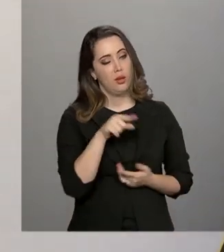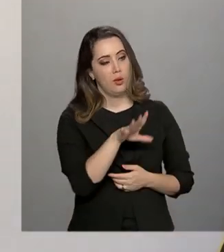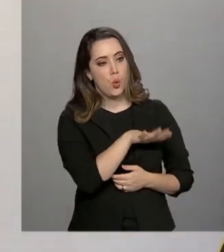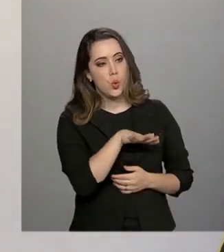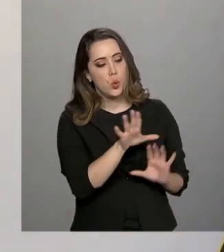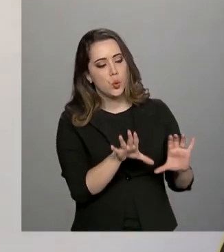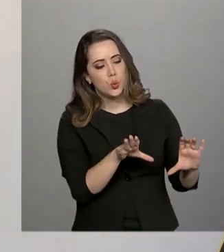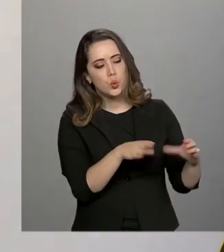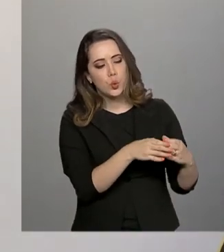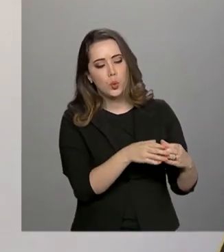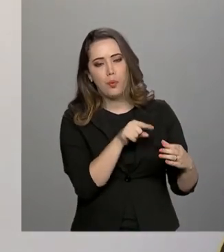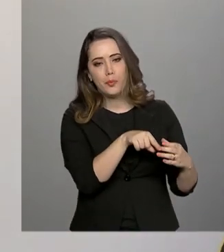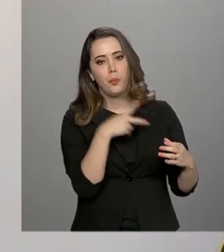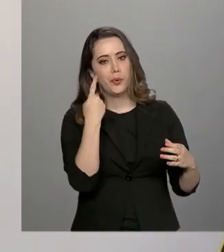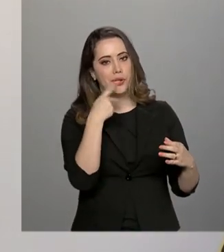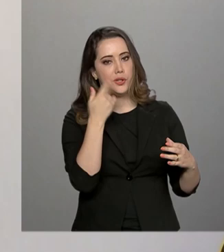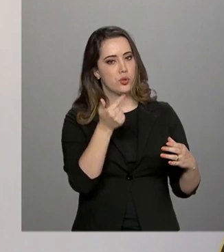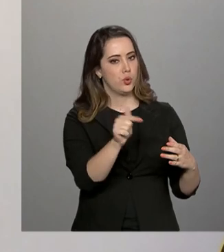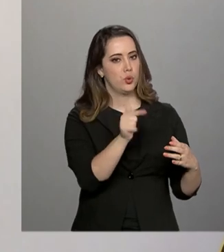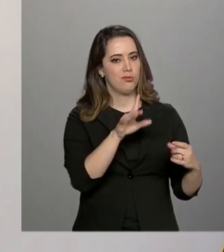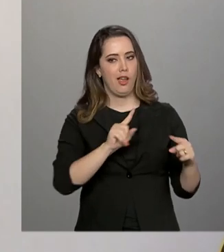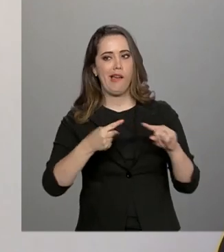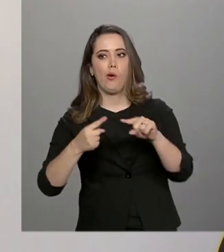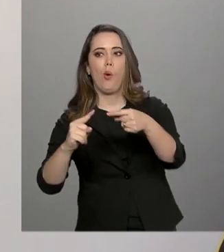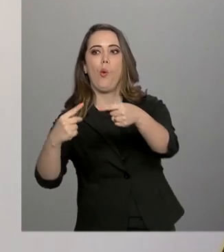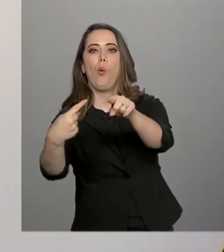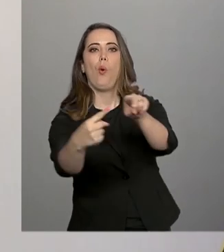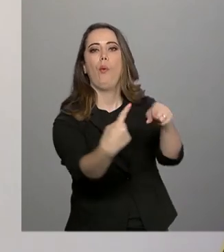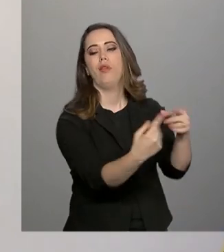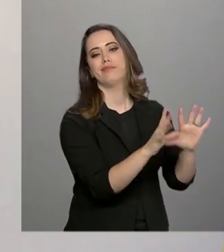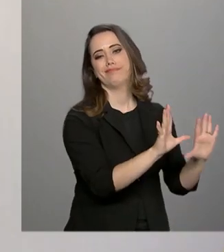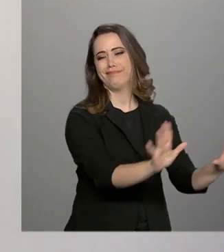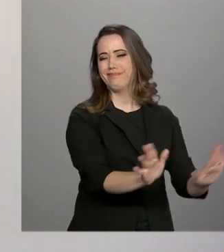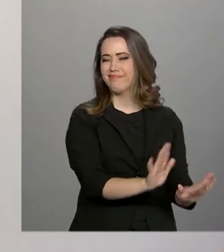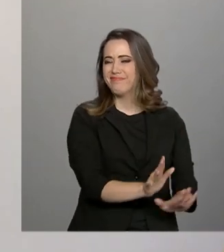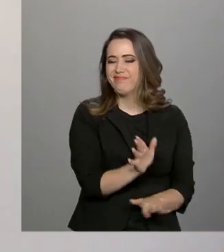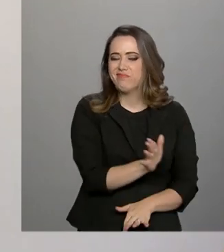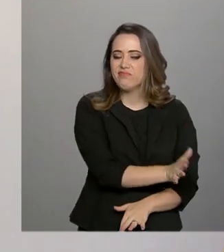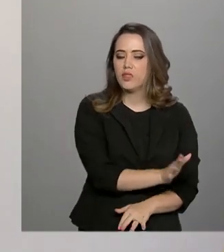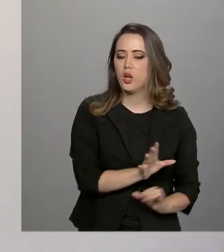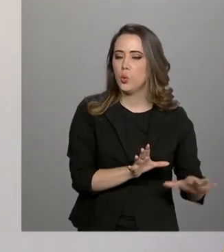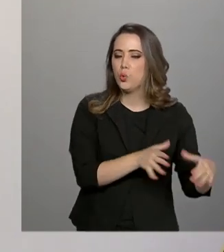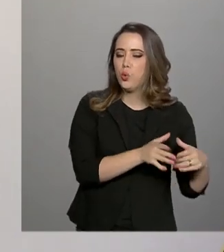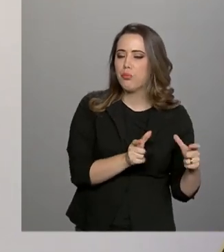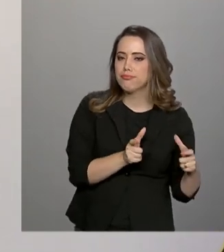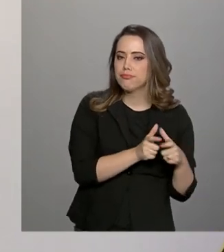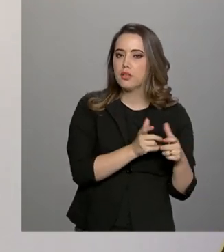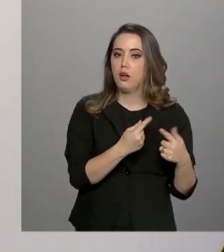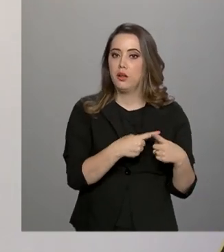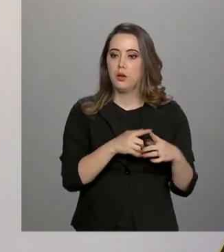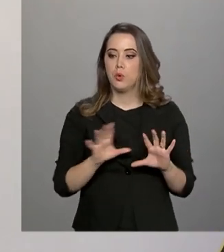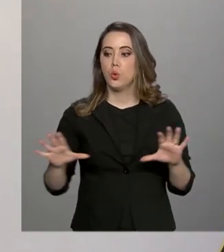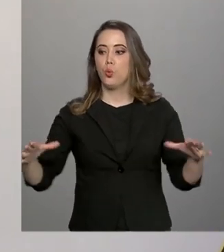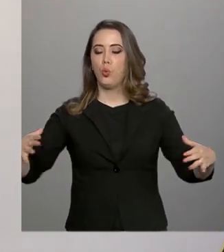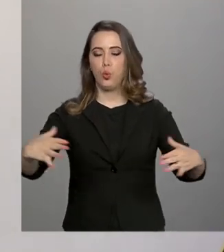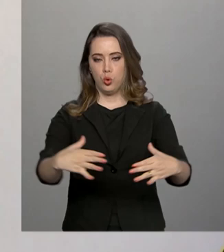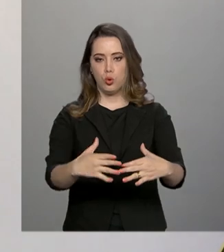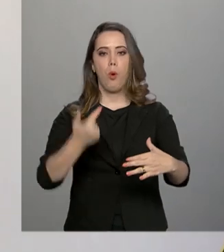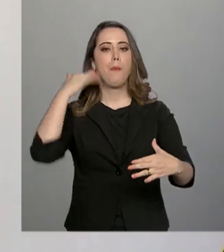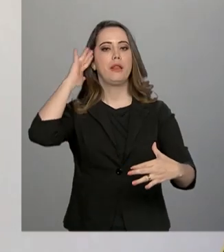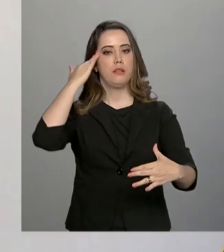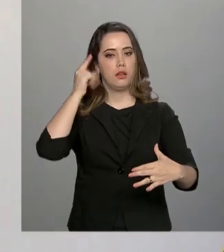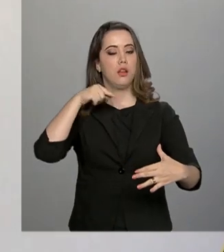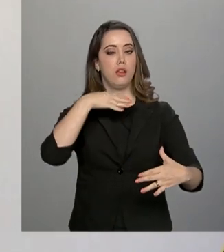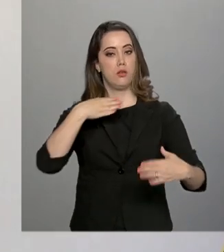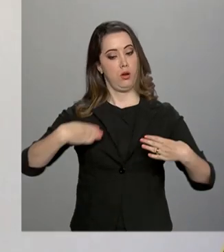isolada, que não tem adesão, não teve adesão, não terá adesão. Porque a categoria está entendendo